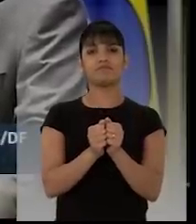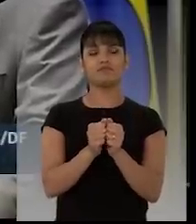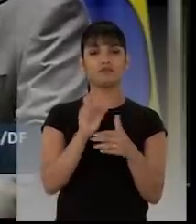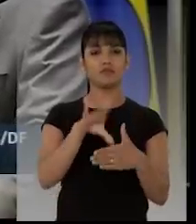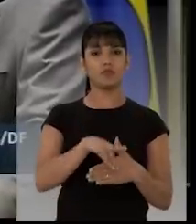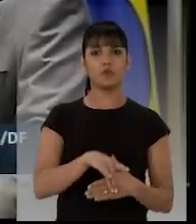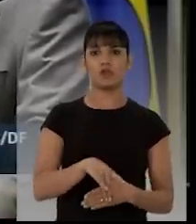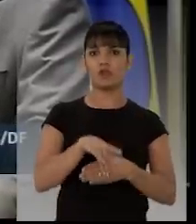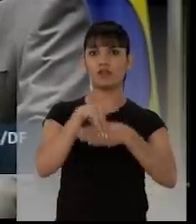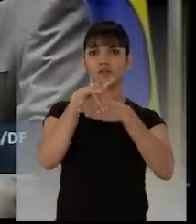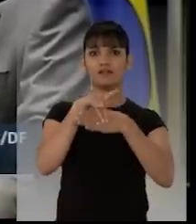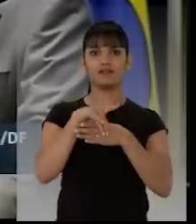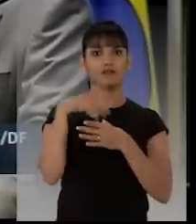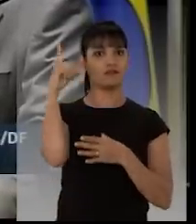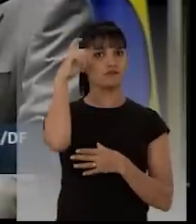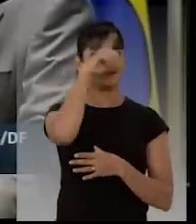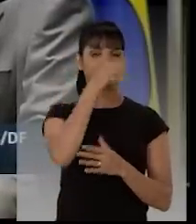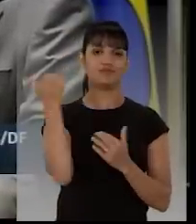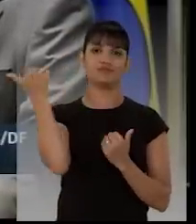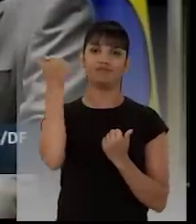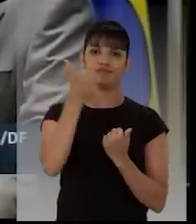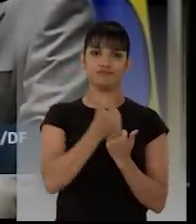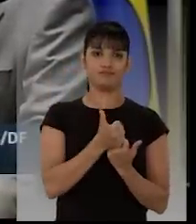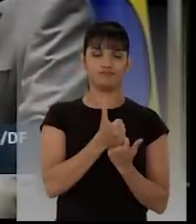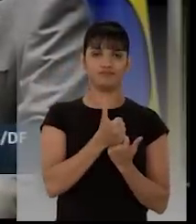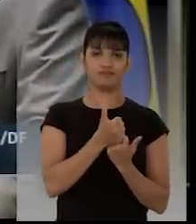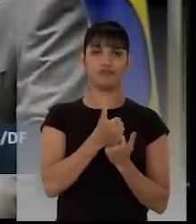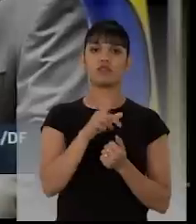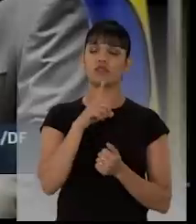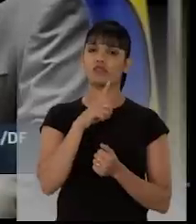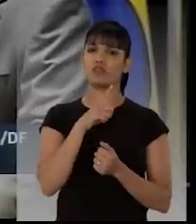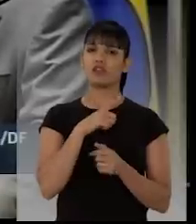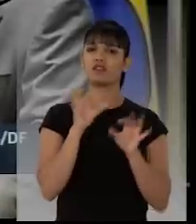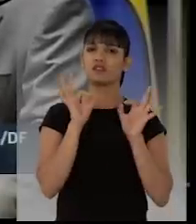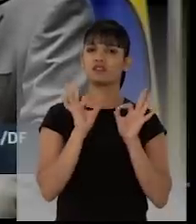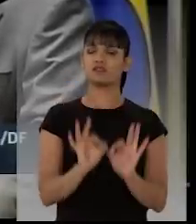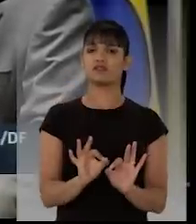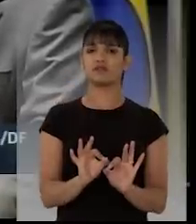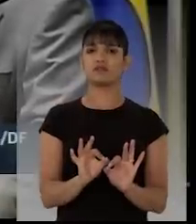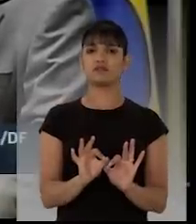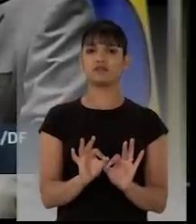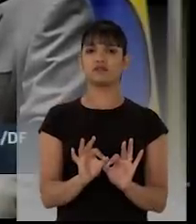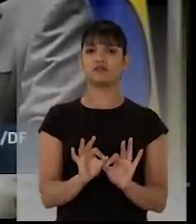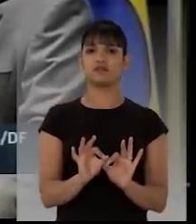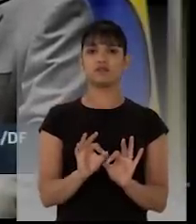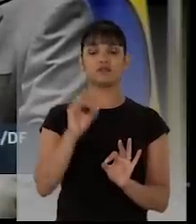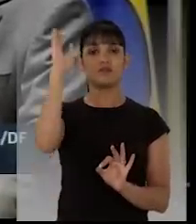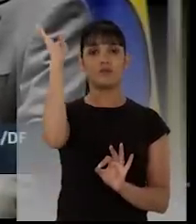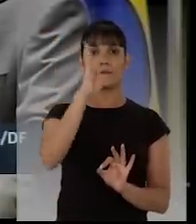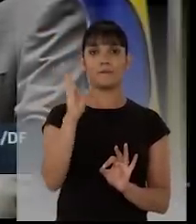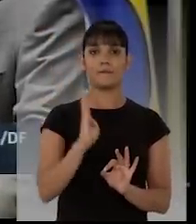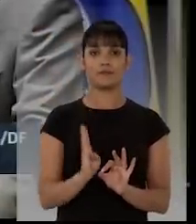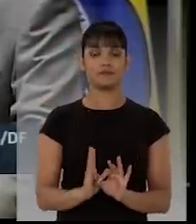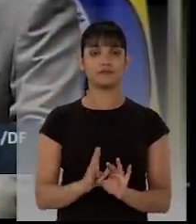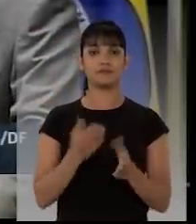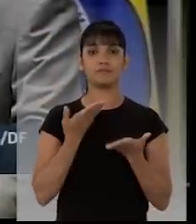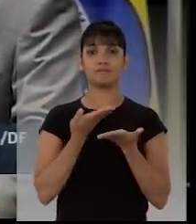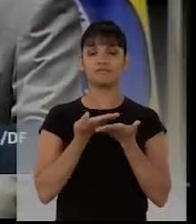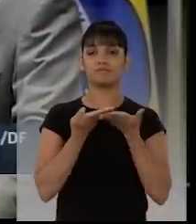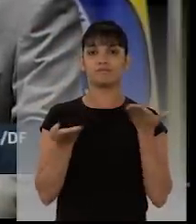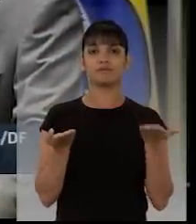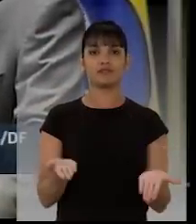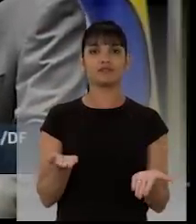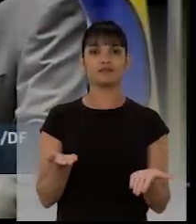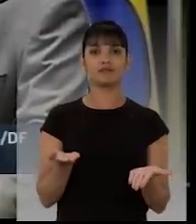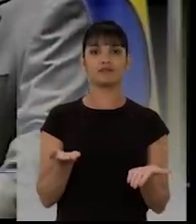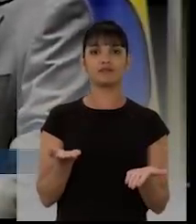líder insubstituível. Tenho convicção que o Brasil perdeu um dos seus